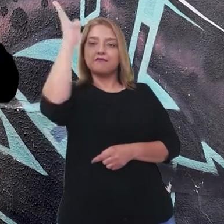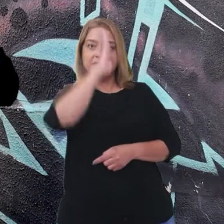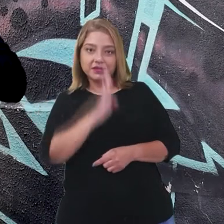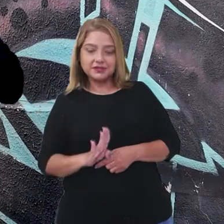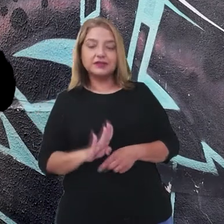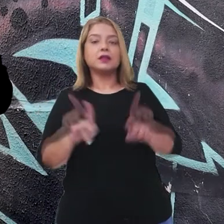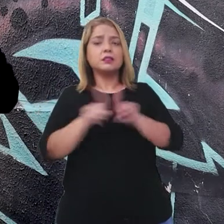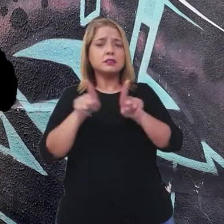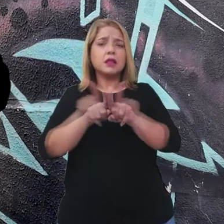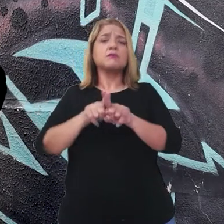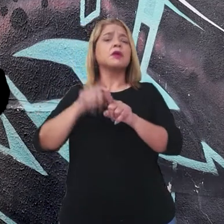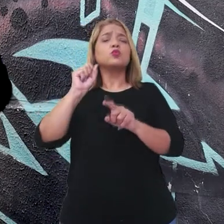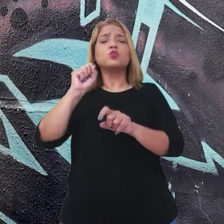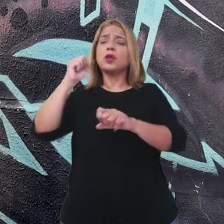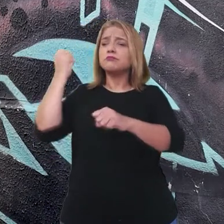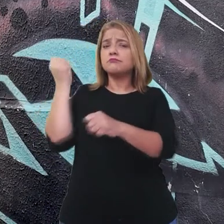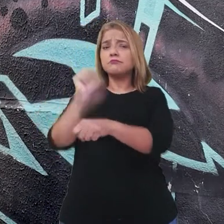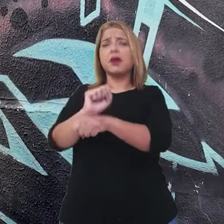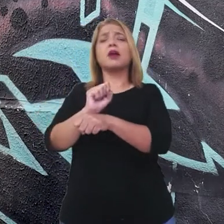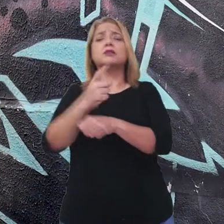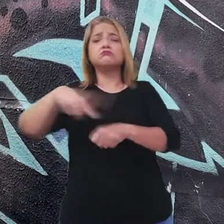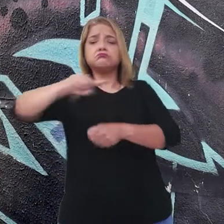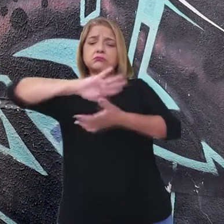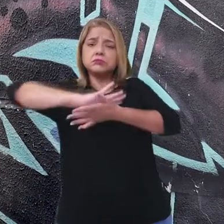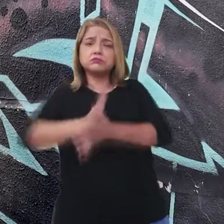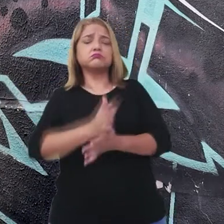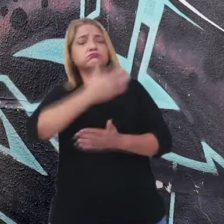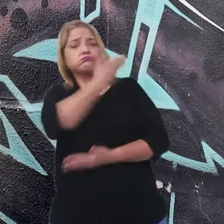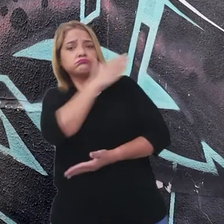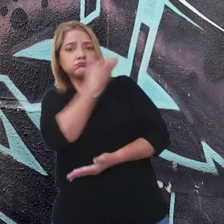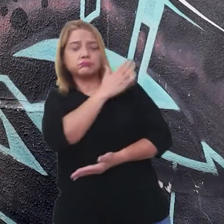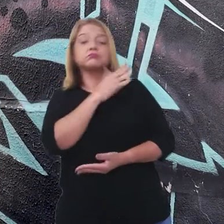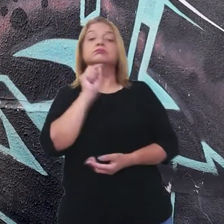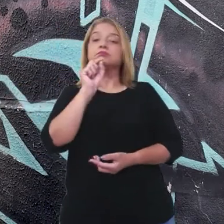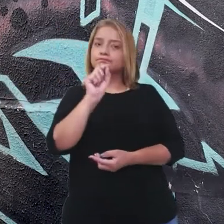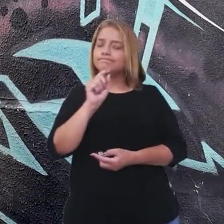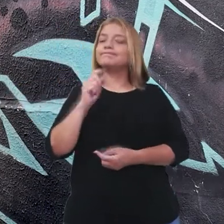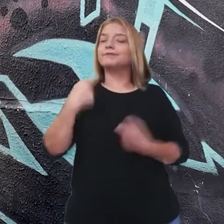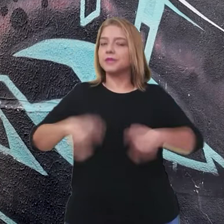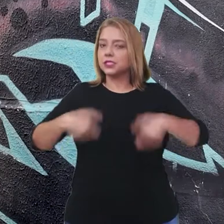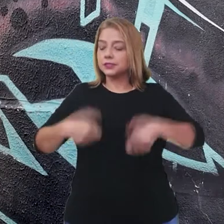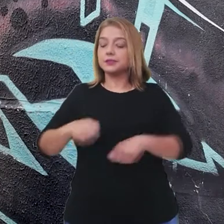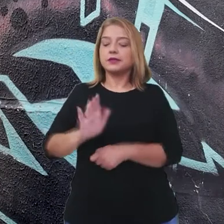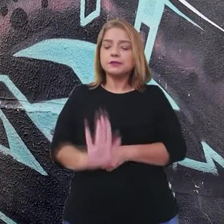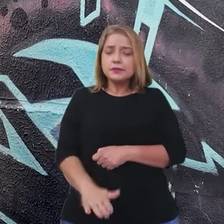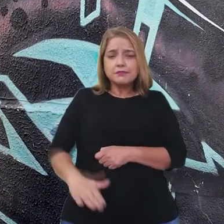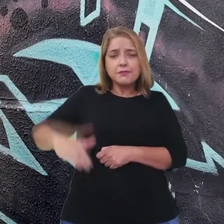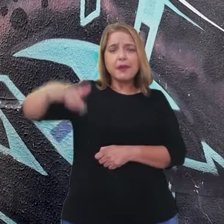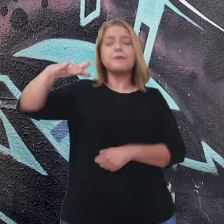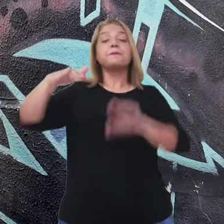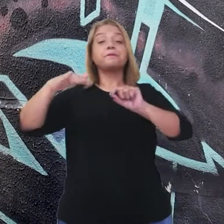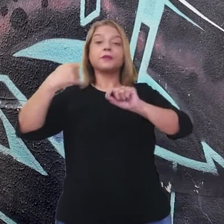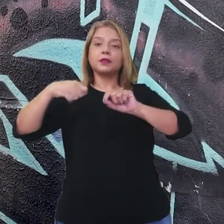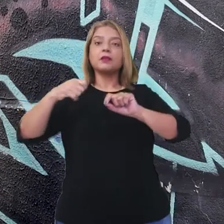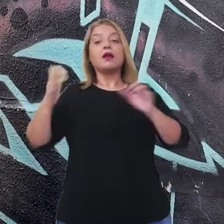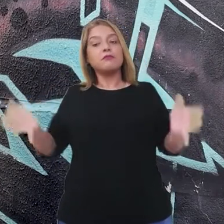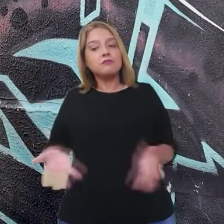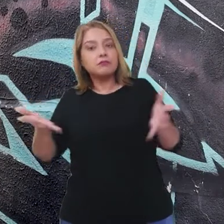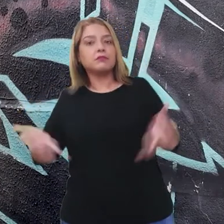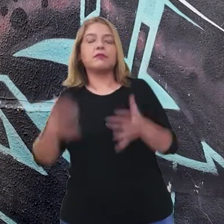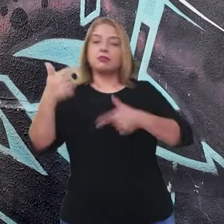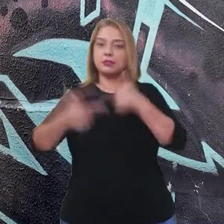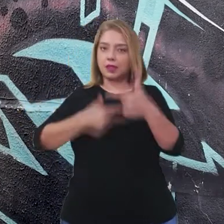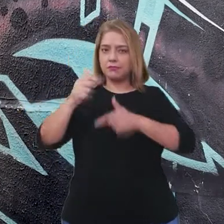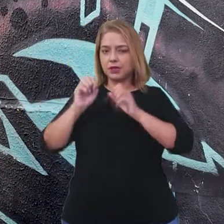combate a qualquer forma de racismo e discriminação. Sim, e é desde a educação infantil que esse trabalho precisa acontecer.